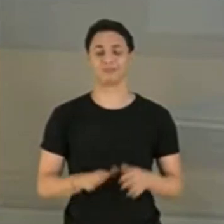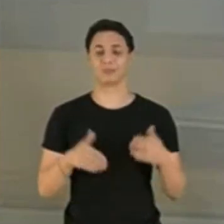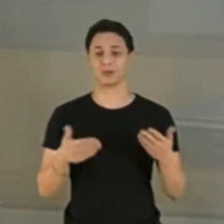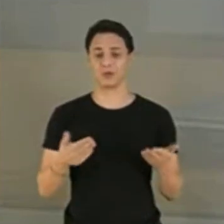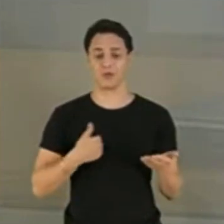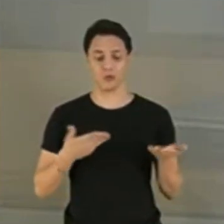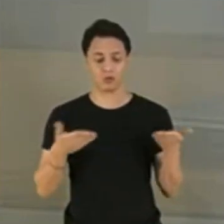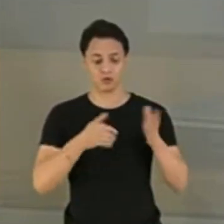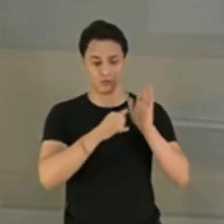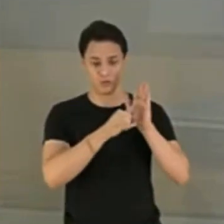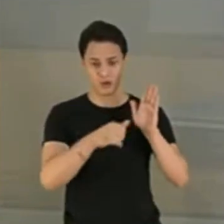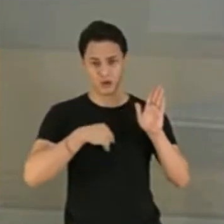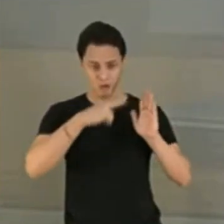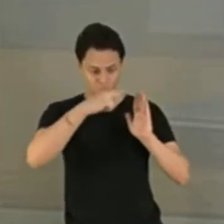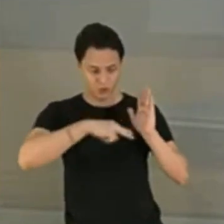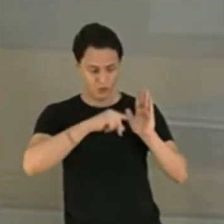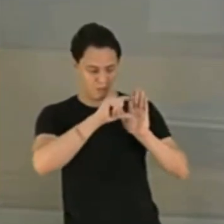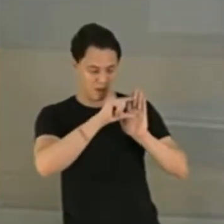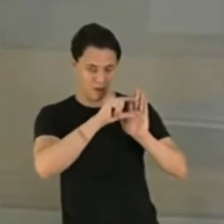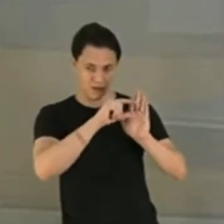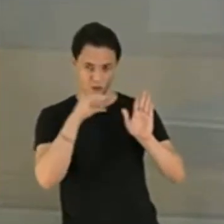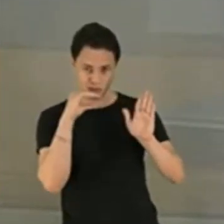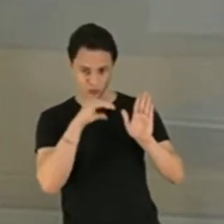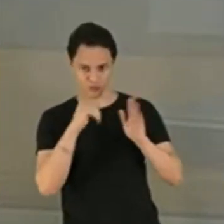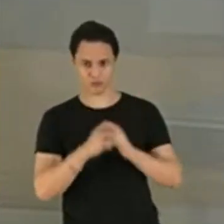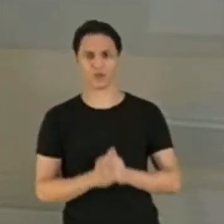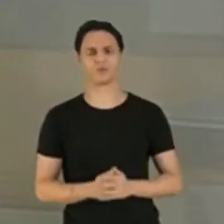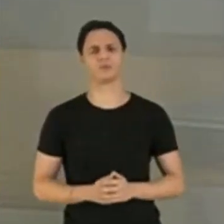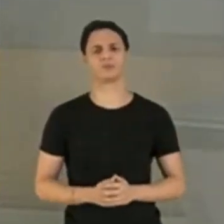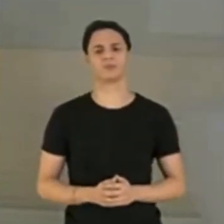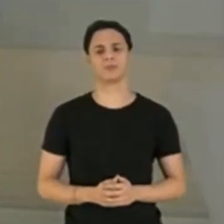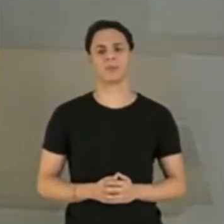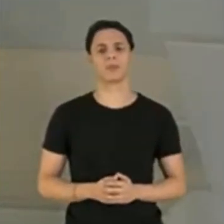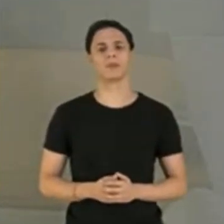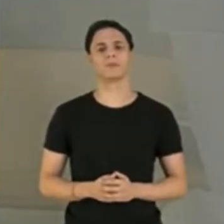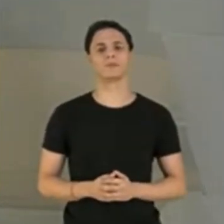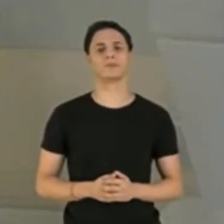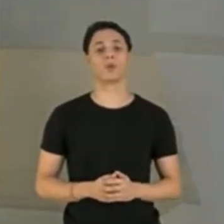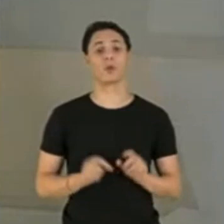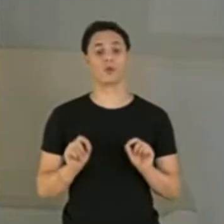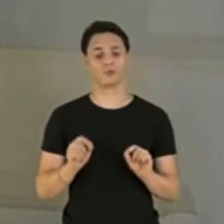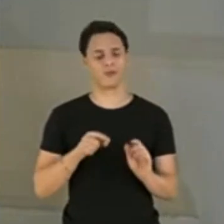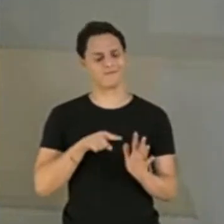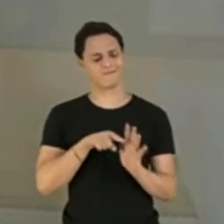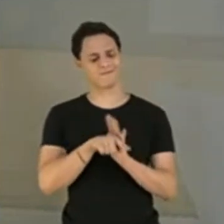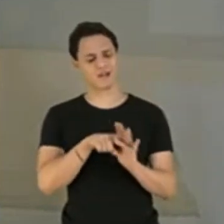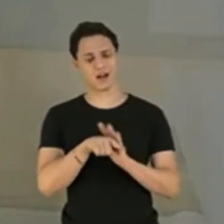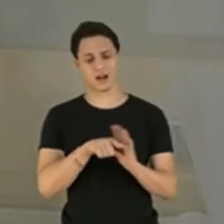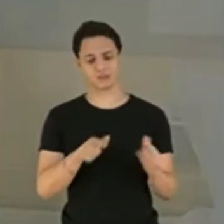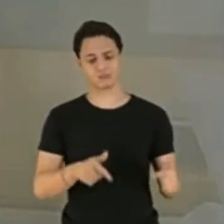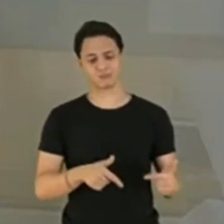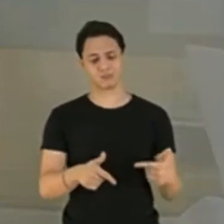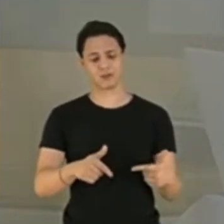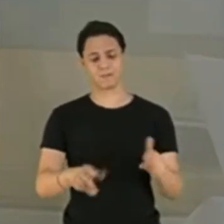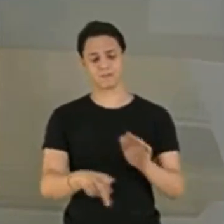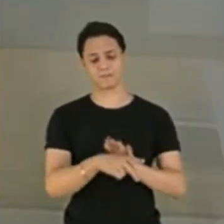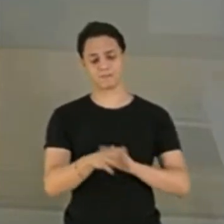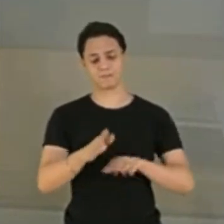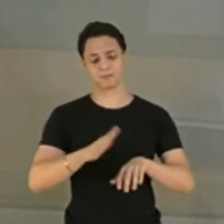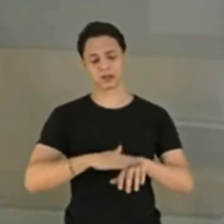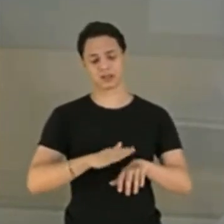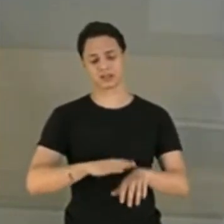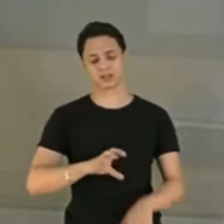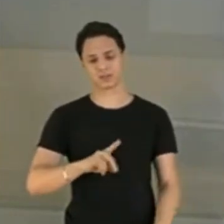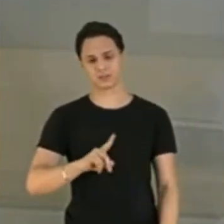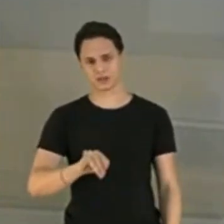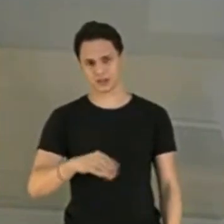de repúdio, que eu vou ler um trecho dela, a simples verificação das atividades desenvolvidas pela CPI ao longo dos seus